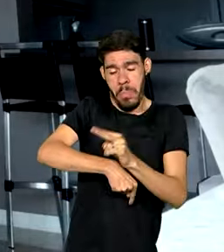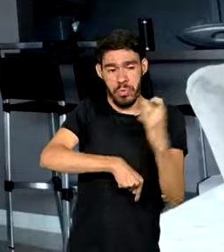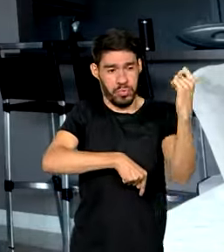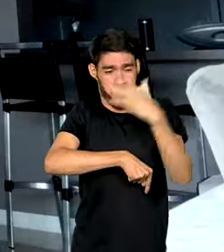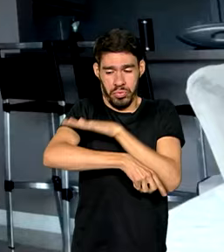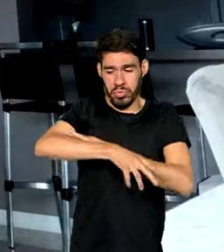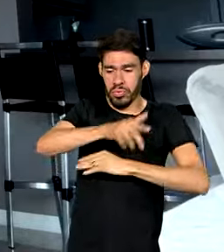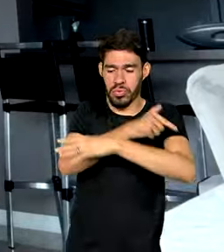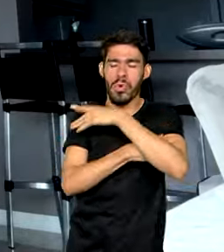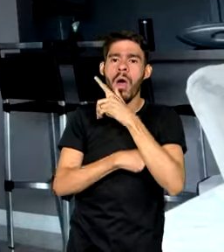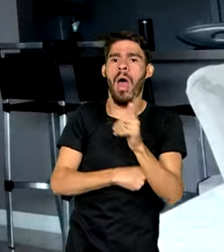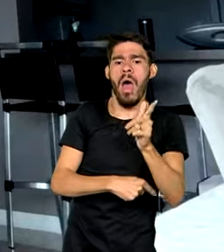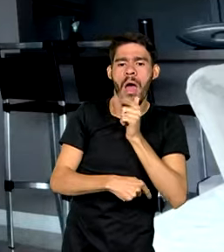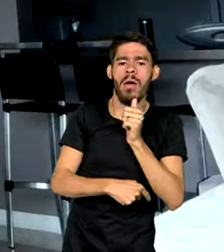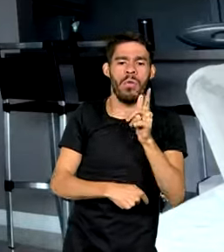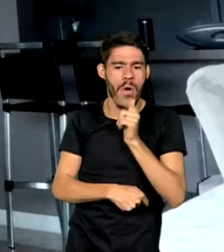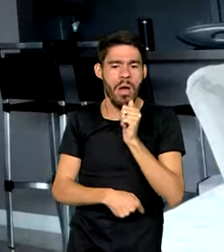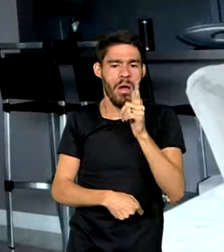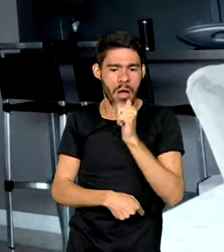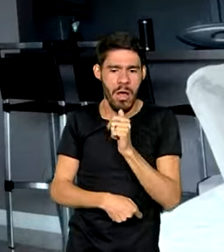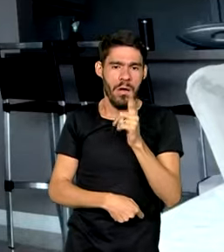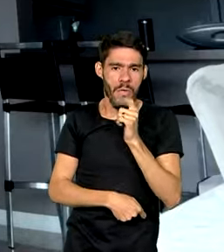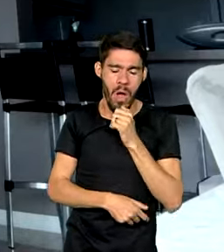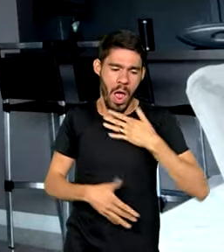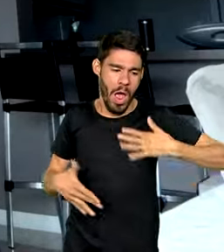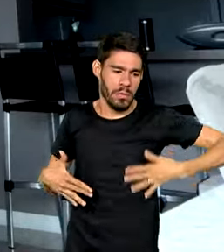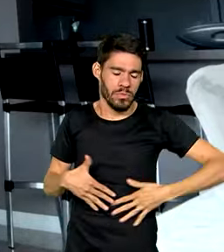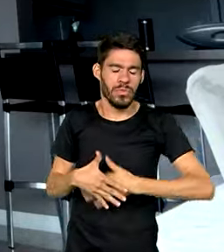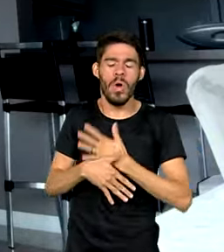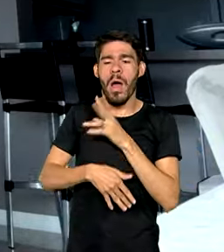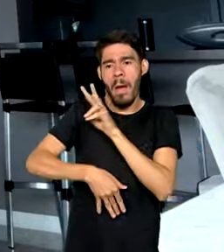hidratar, tomar bastante água e hidratante corporal é a base.